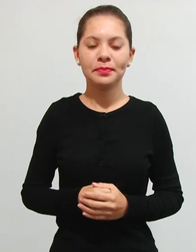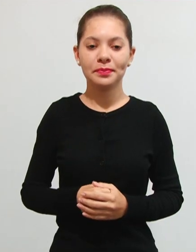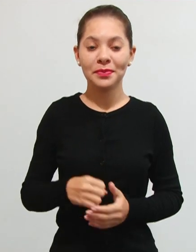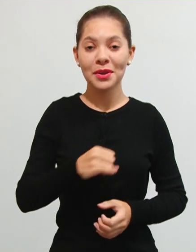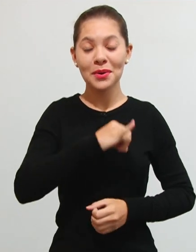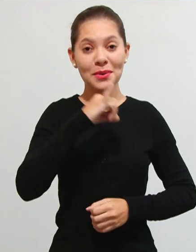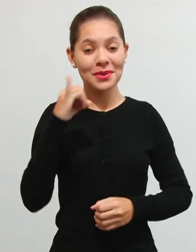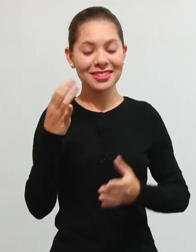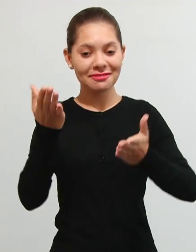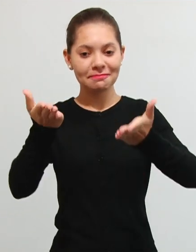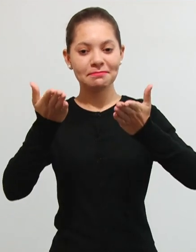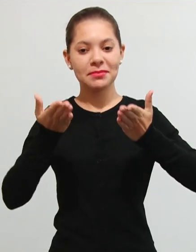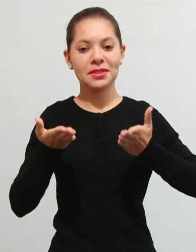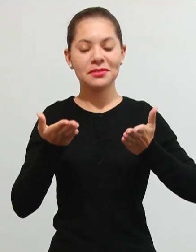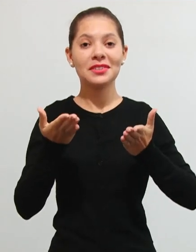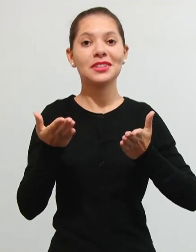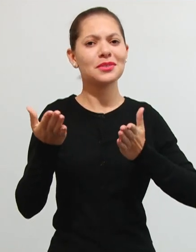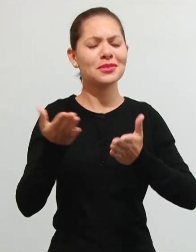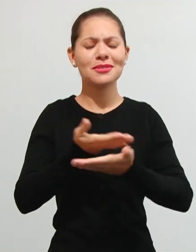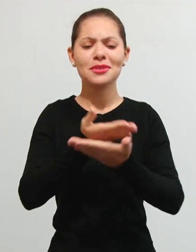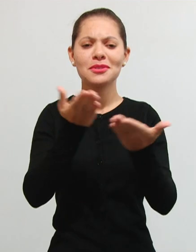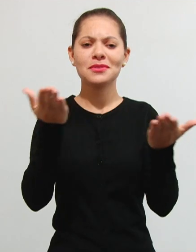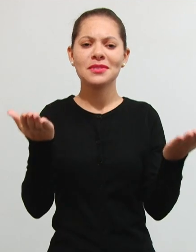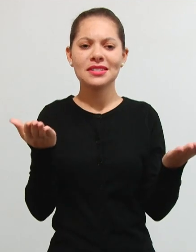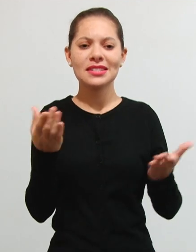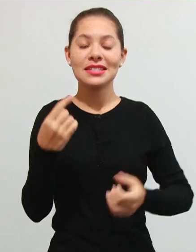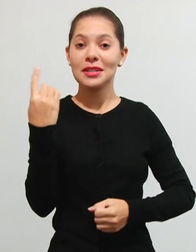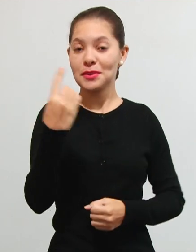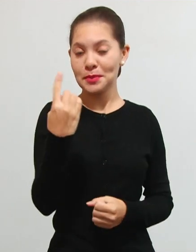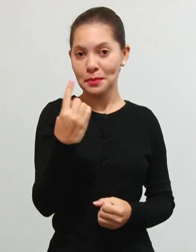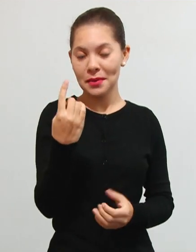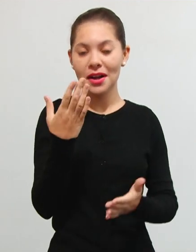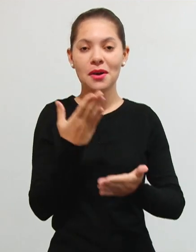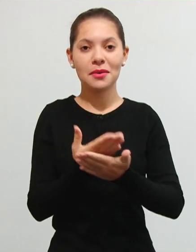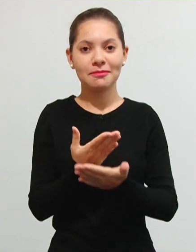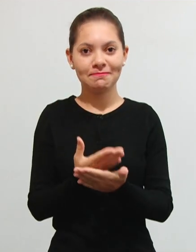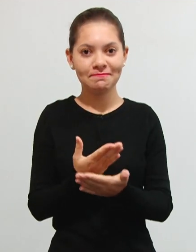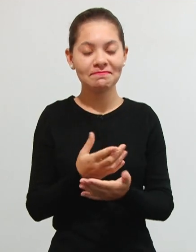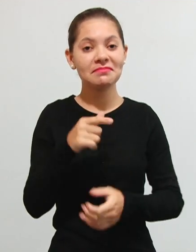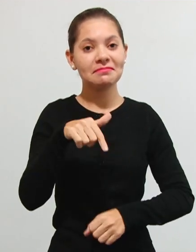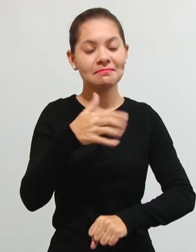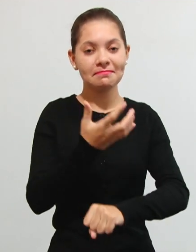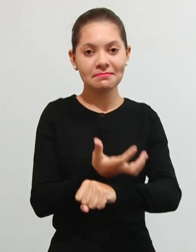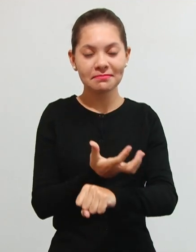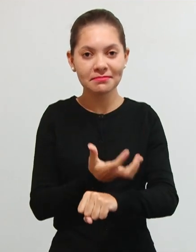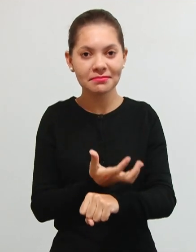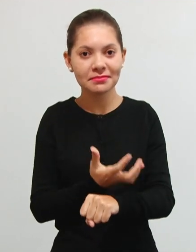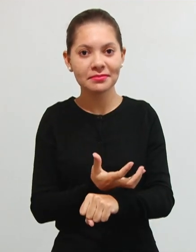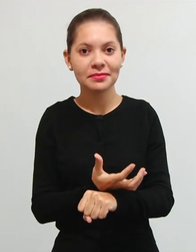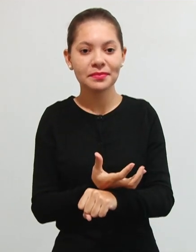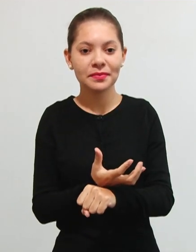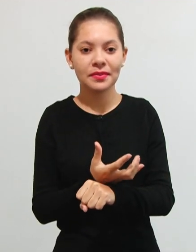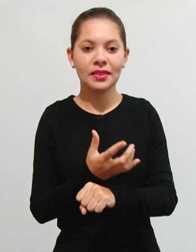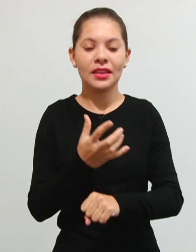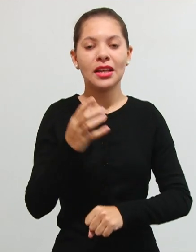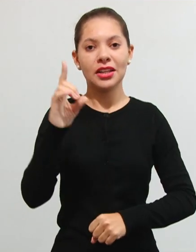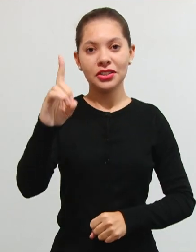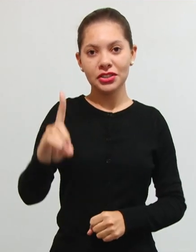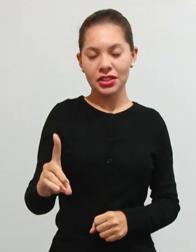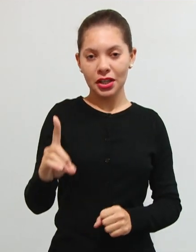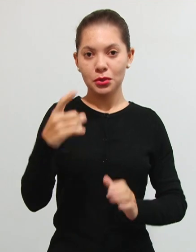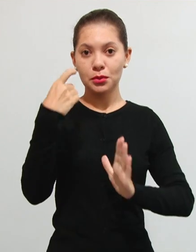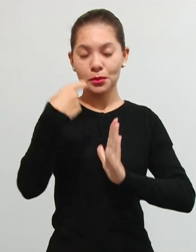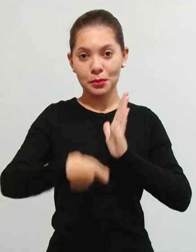Olá, seja muito bem-vindo, aqui é mais uma aula aqui da nossa disciplina de Direito Tributário,